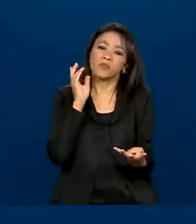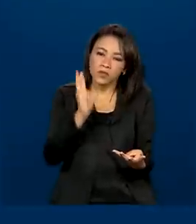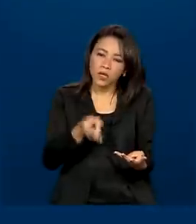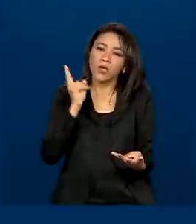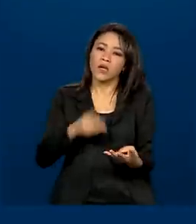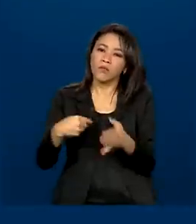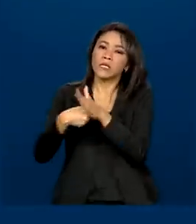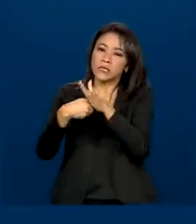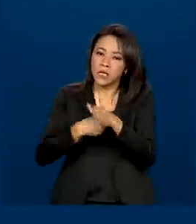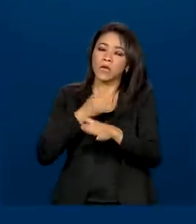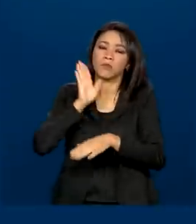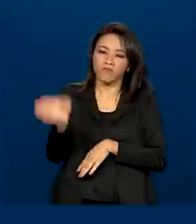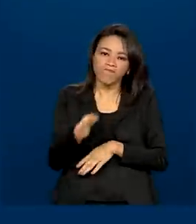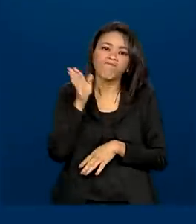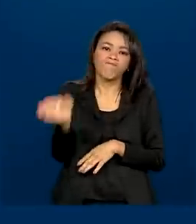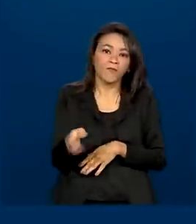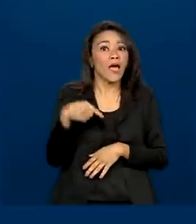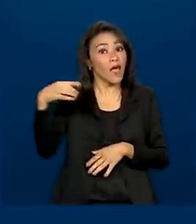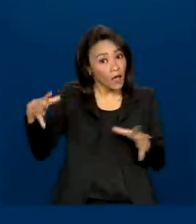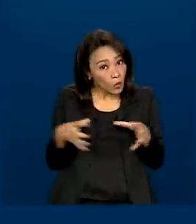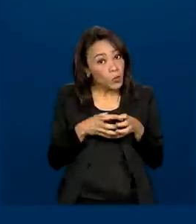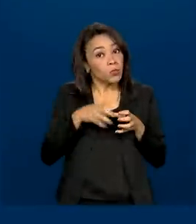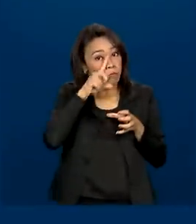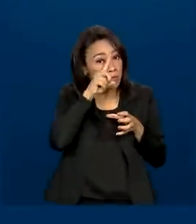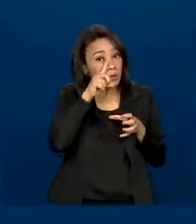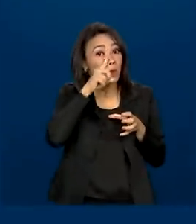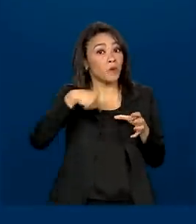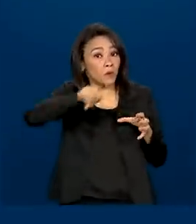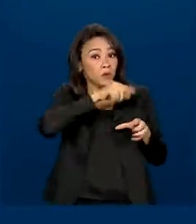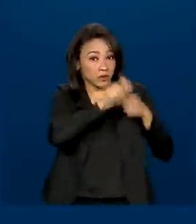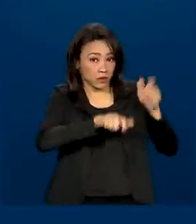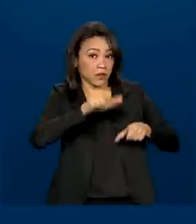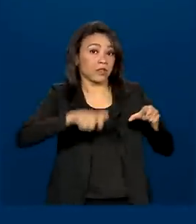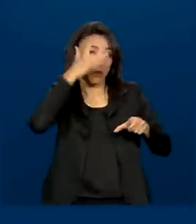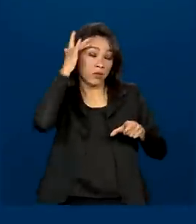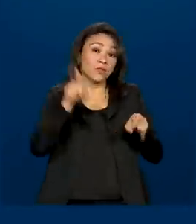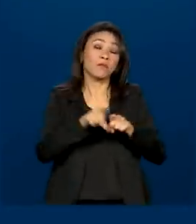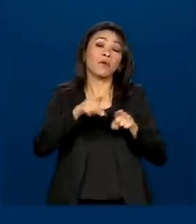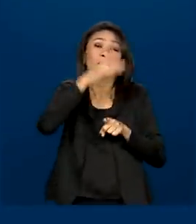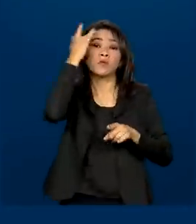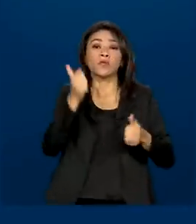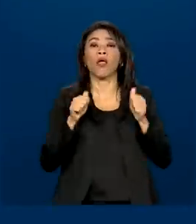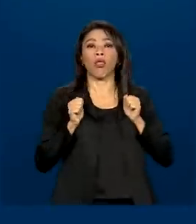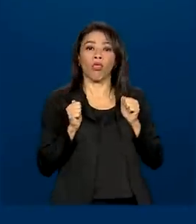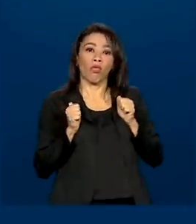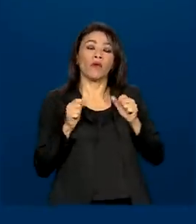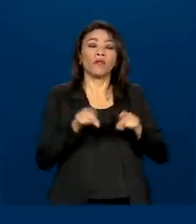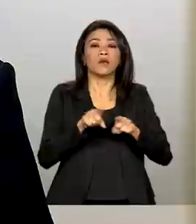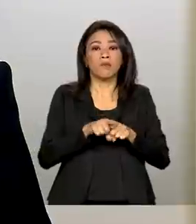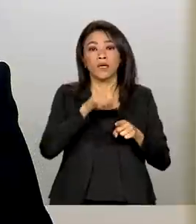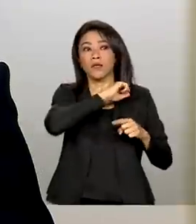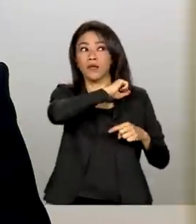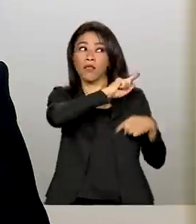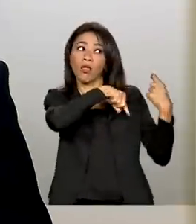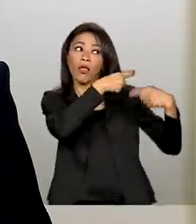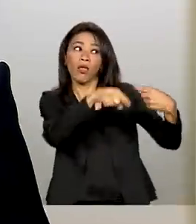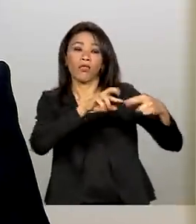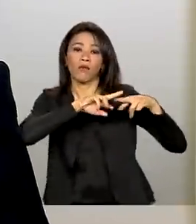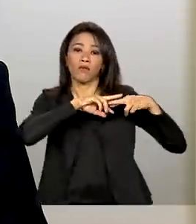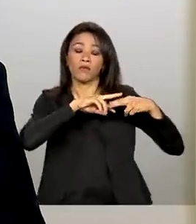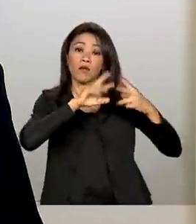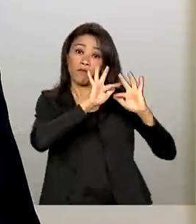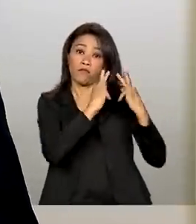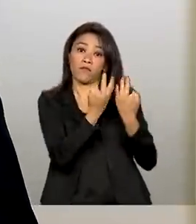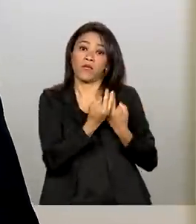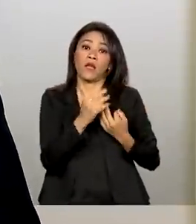regulares. São grupos de risco, assim como sedentários e pessoas com casos de AVC na família. Há dois tipos de acidente